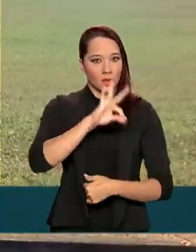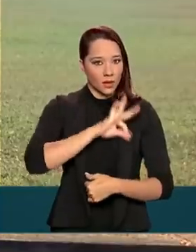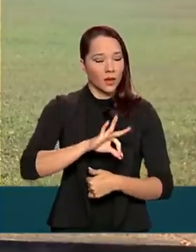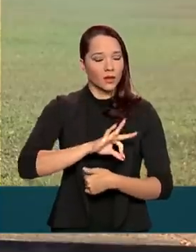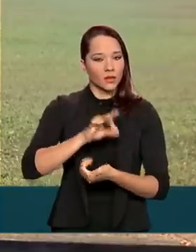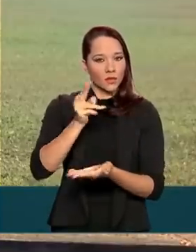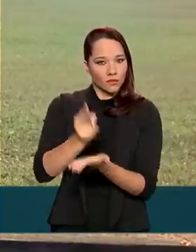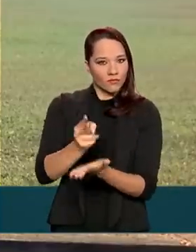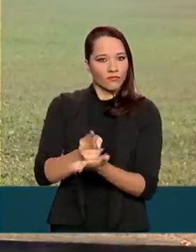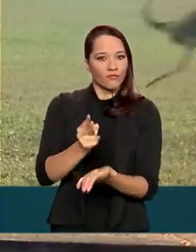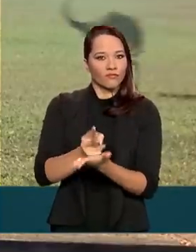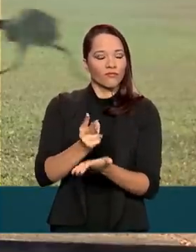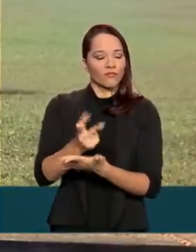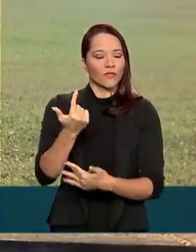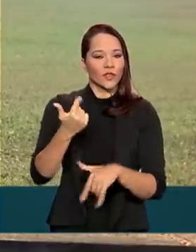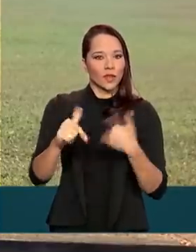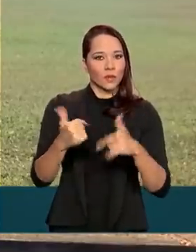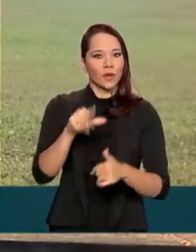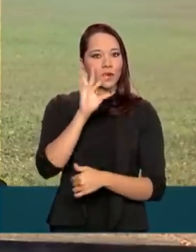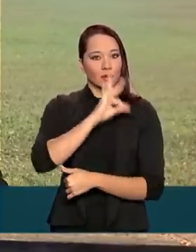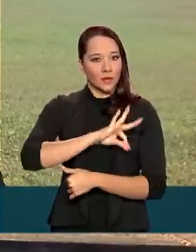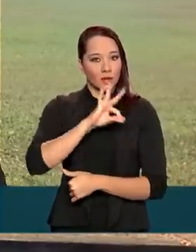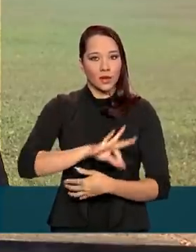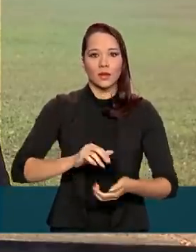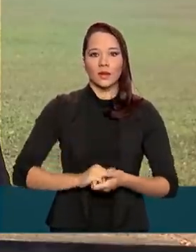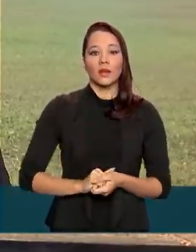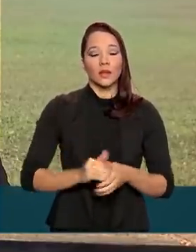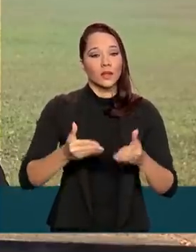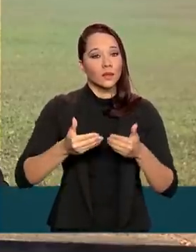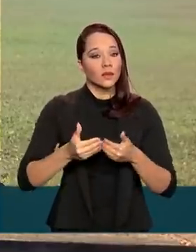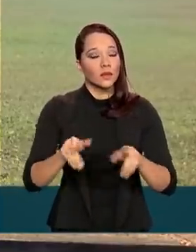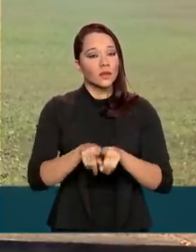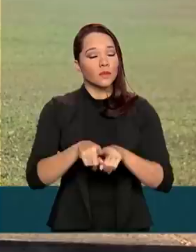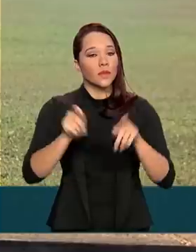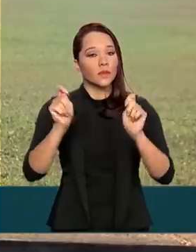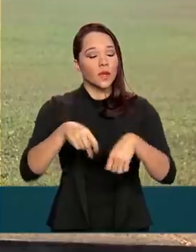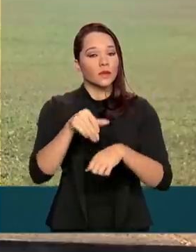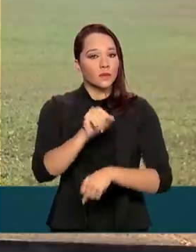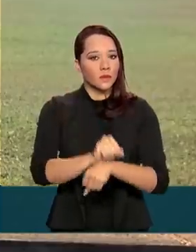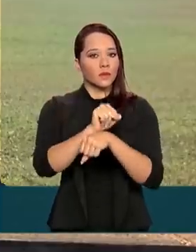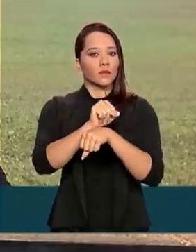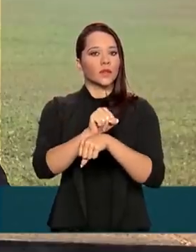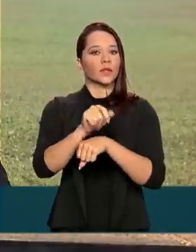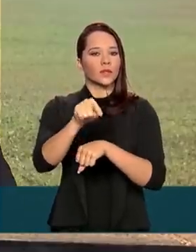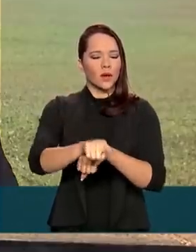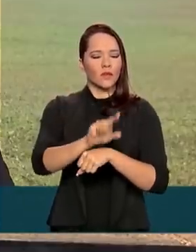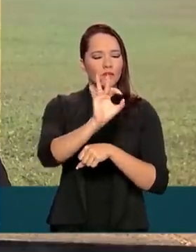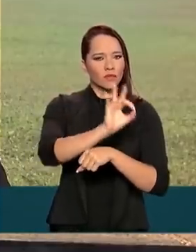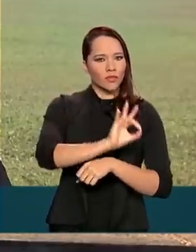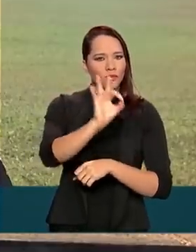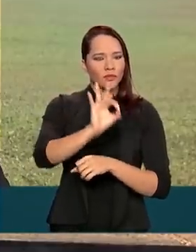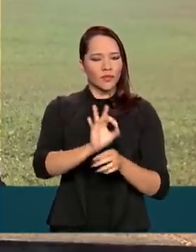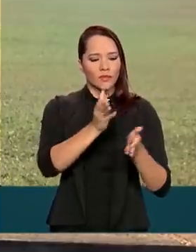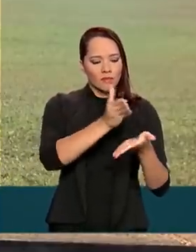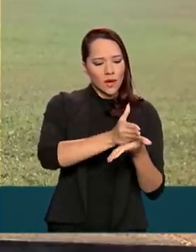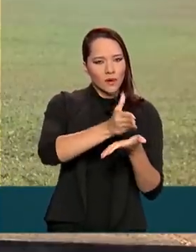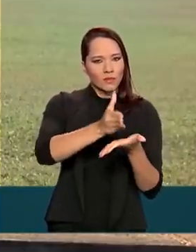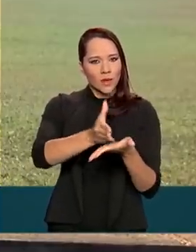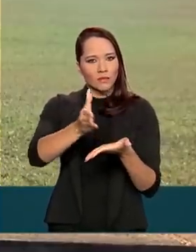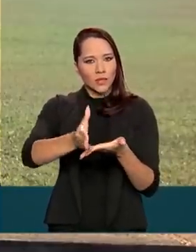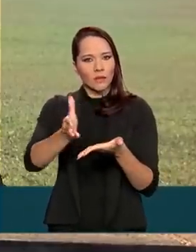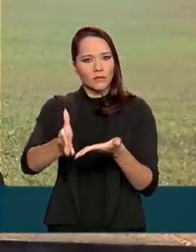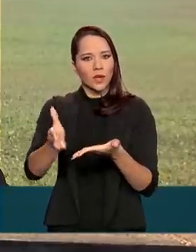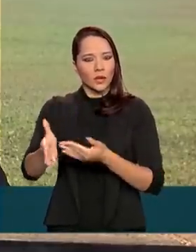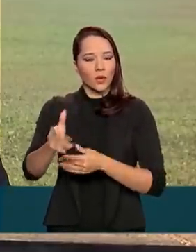de manutenção do emprego e renda. Além disso, foi aberta a possibilidade de suspensão fracionada do contrato de trabalho